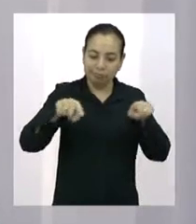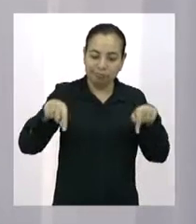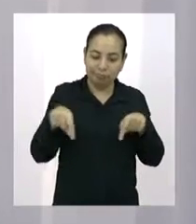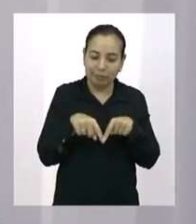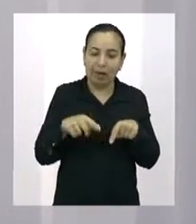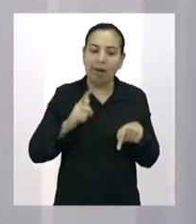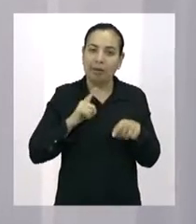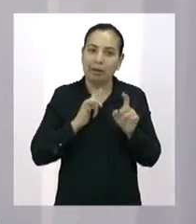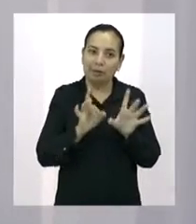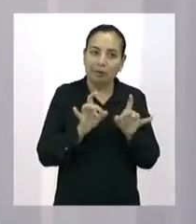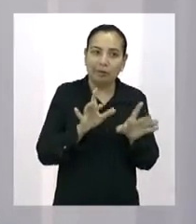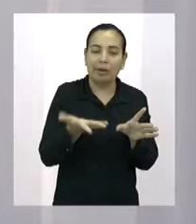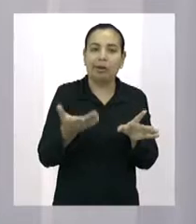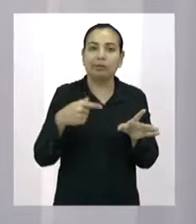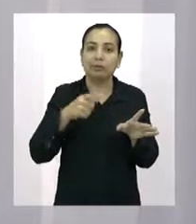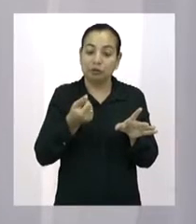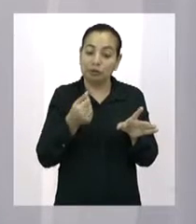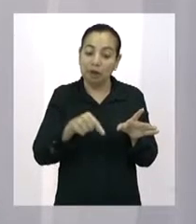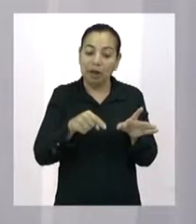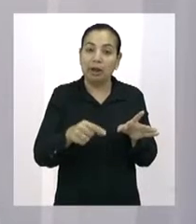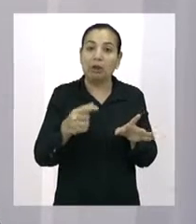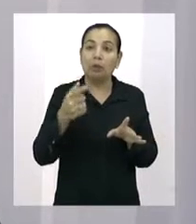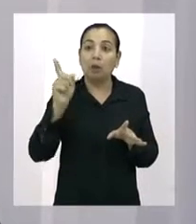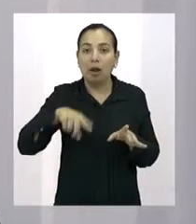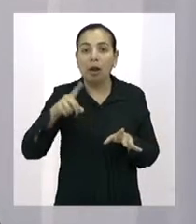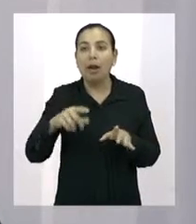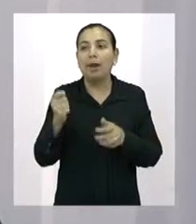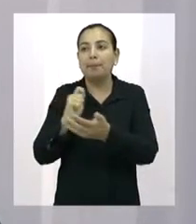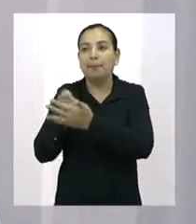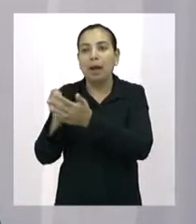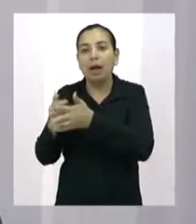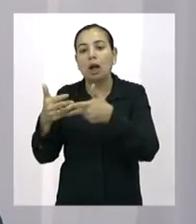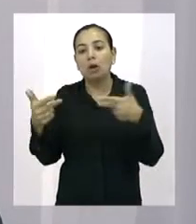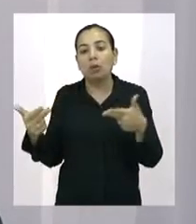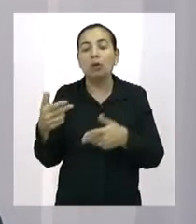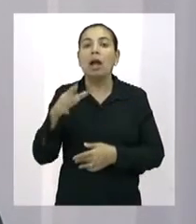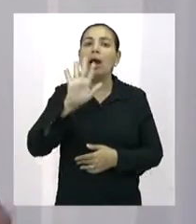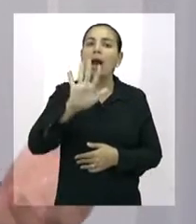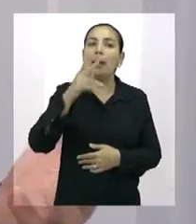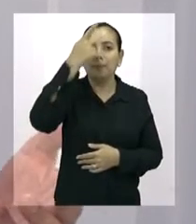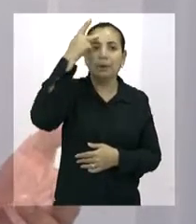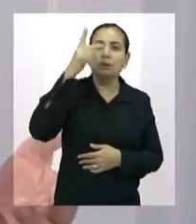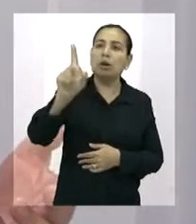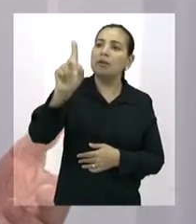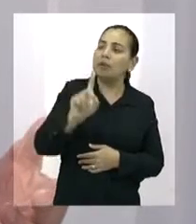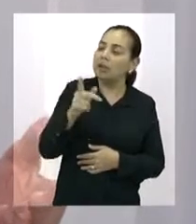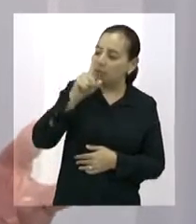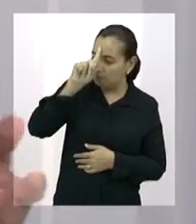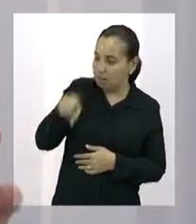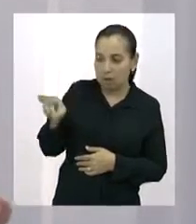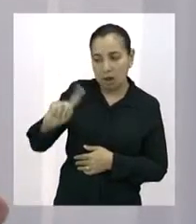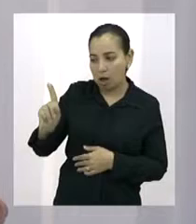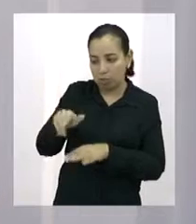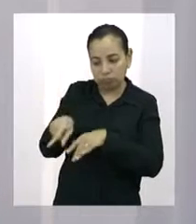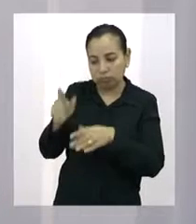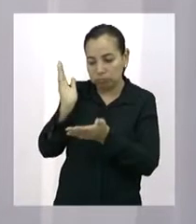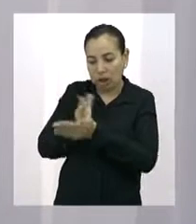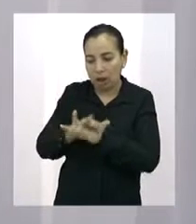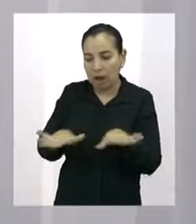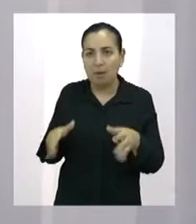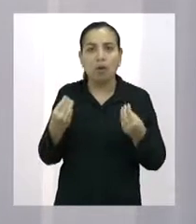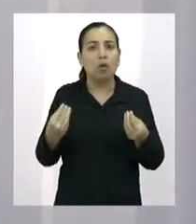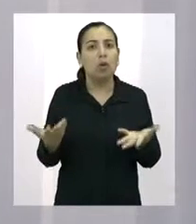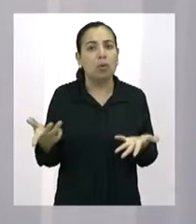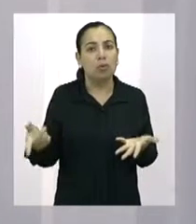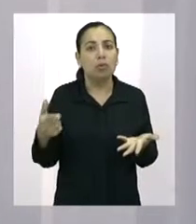contas do dia a dia e de repente chega, você não vai poder ficar mais aqui não. E aí, essa pessoa vai ter que ser bandida, vai ter que assaltar